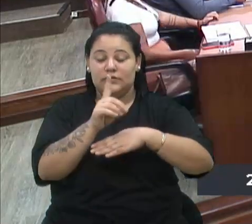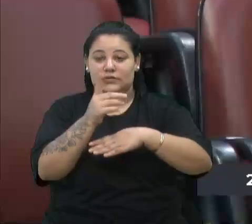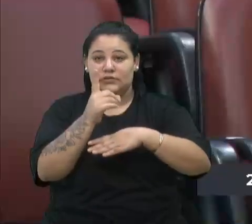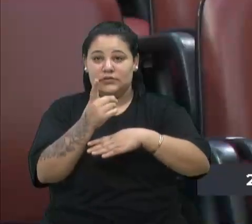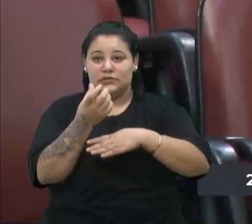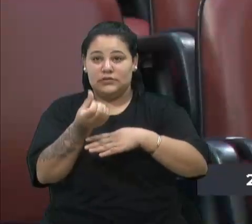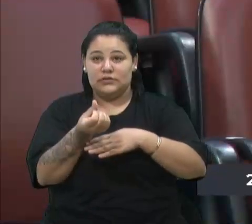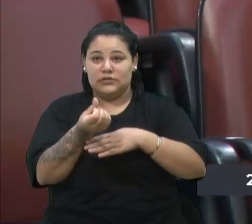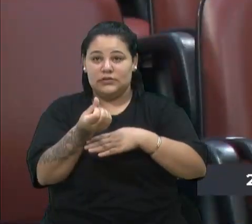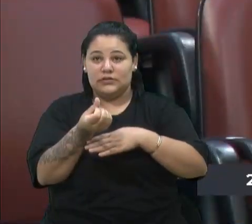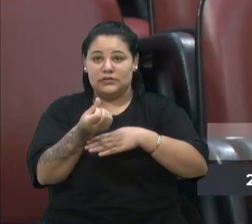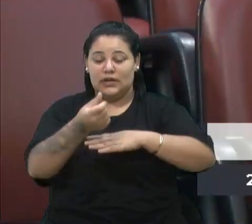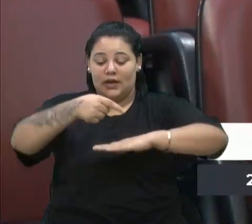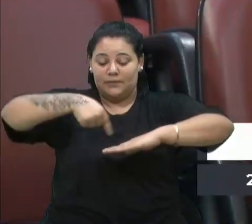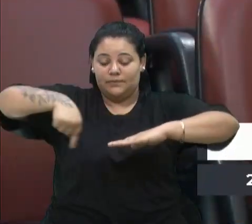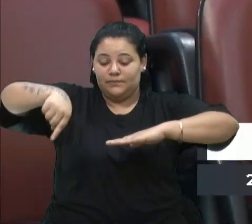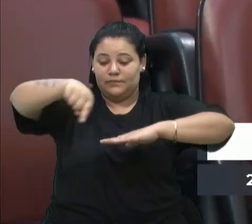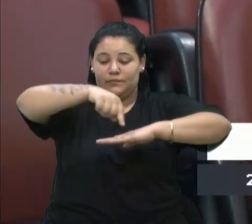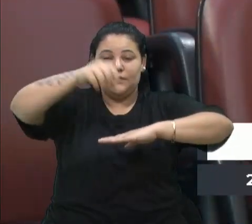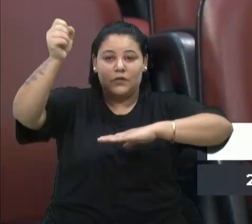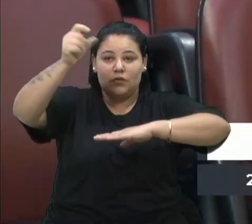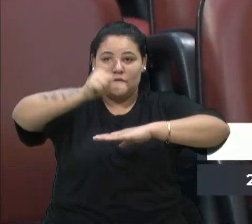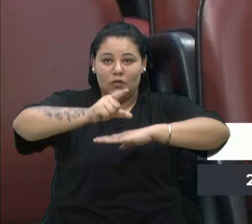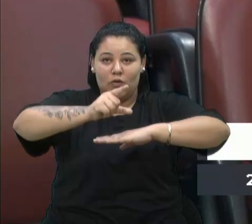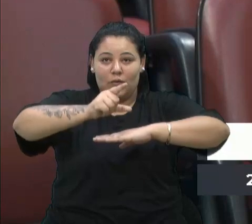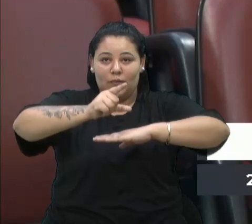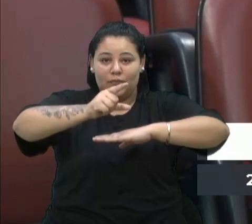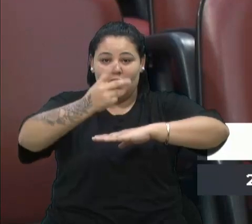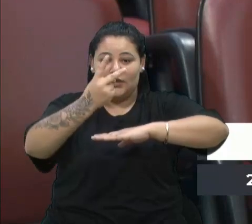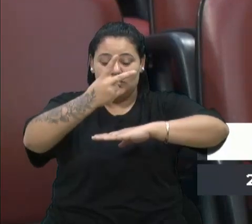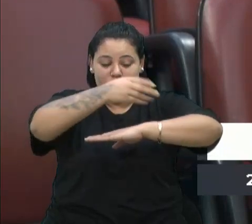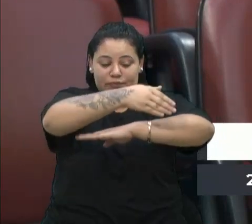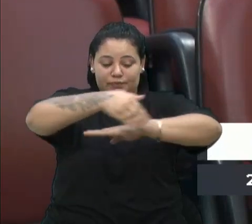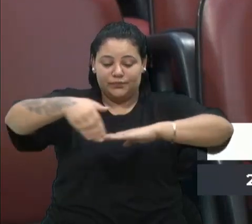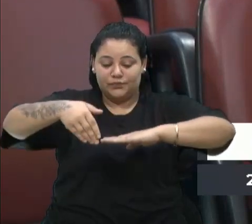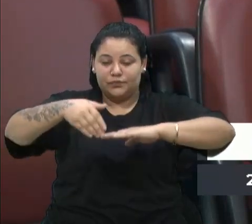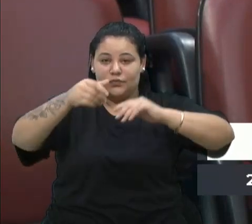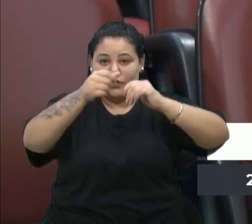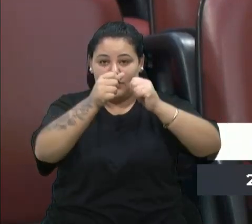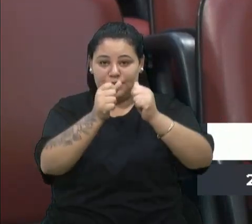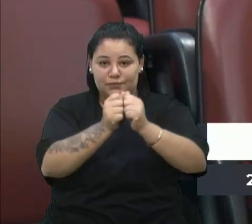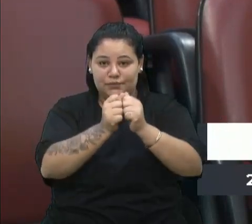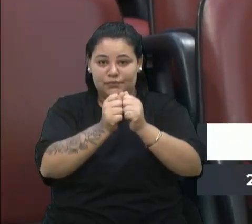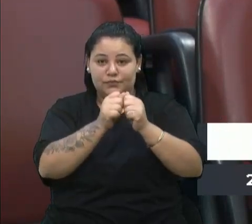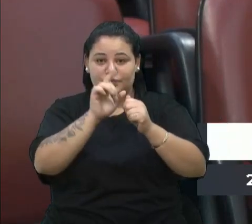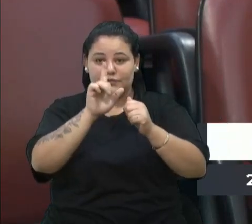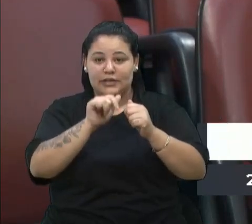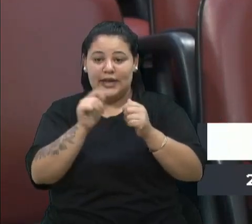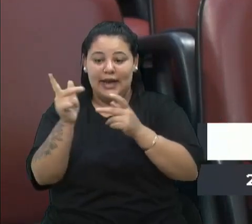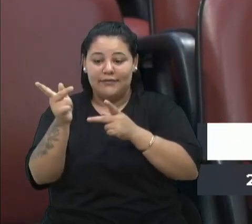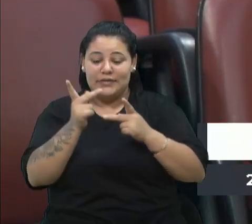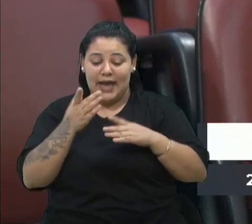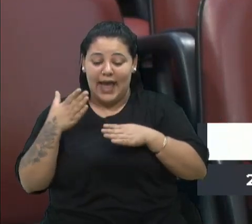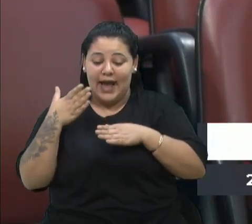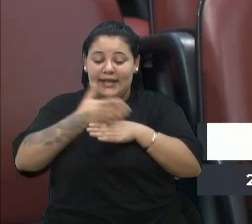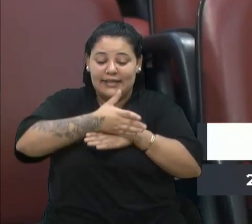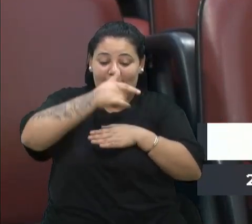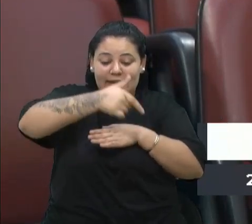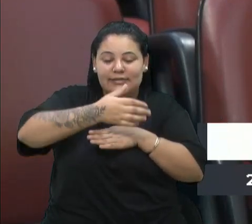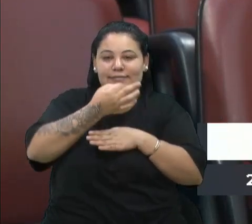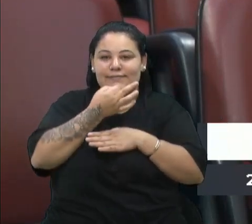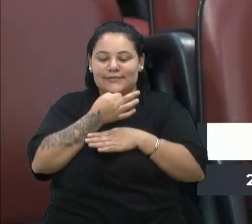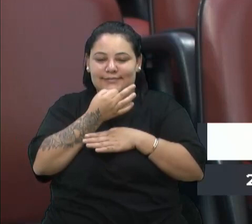e sabendo que a BR-116 e Rota do Sol é o nosso cartão de visita de Caxias do Sul.